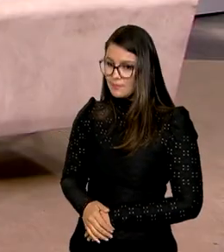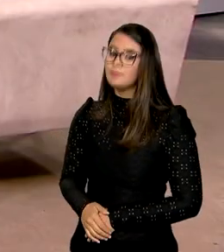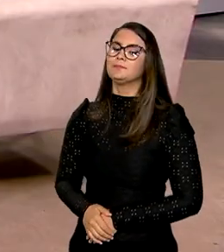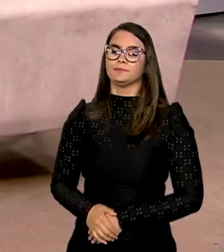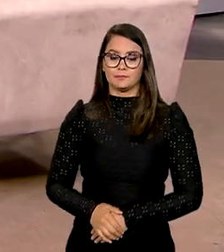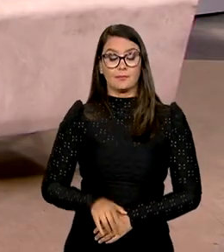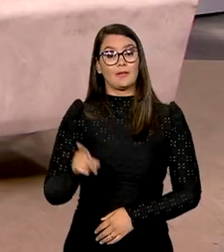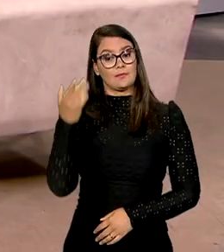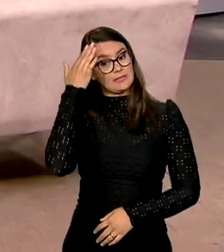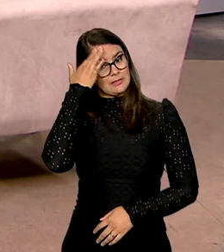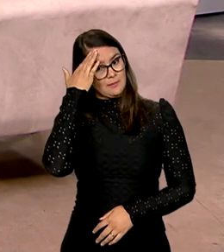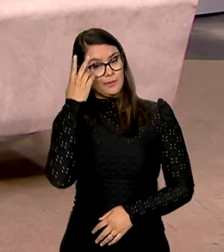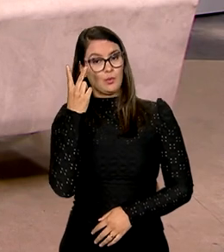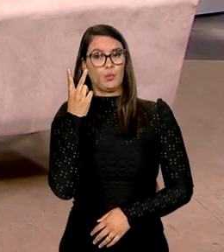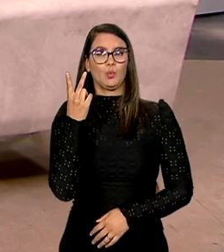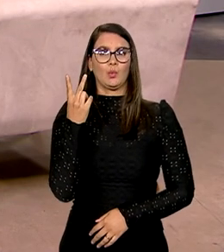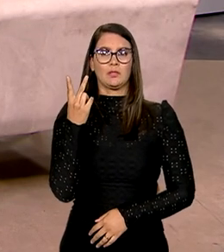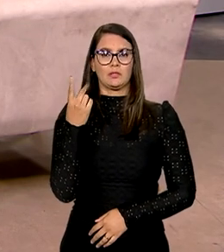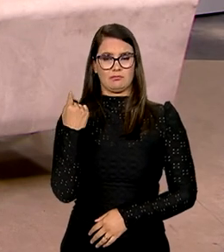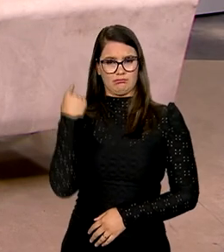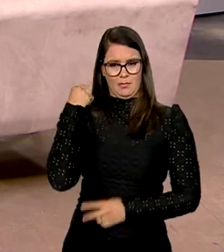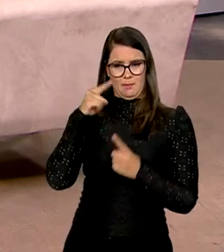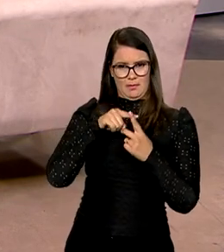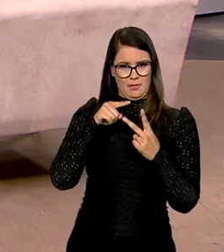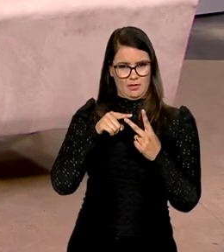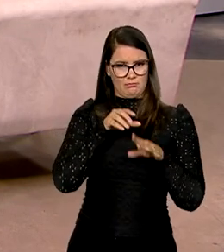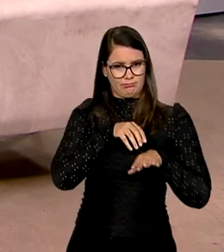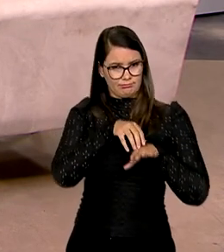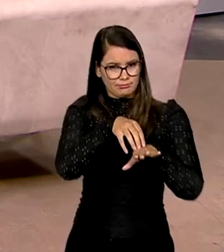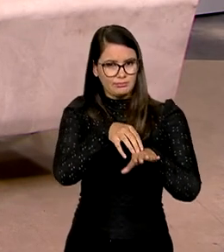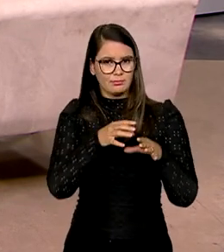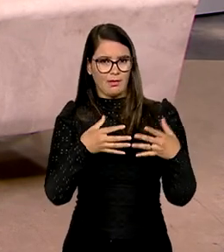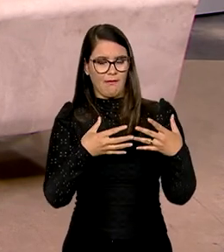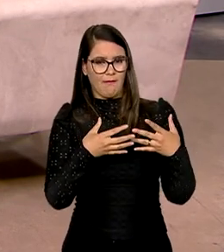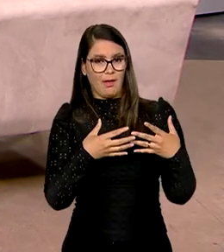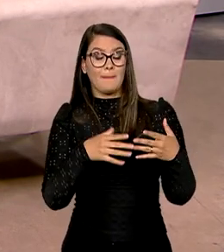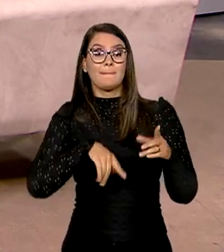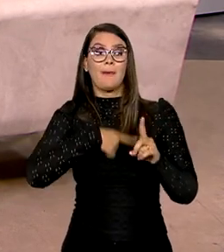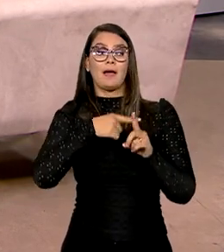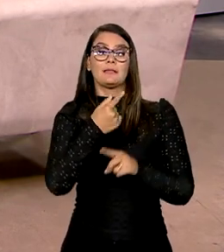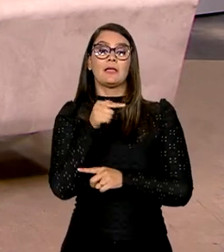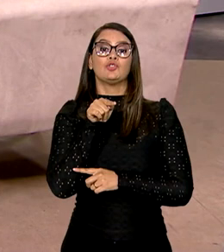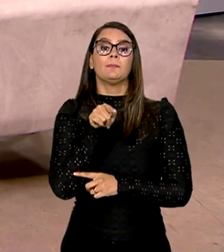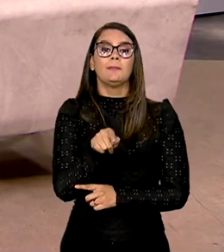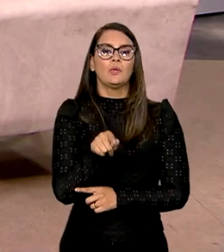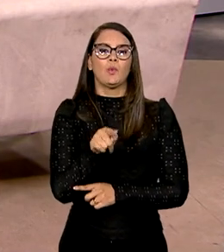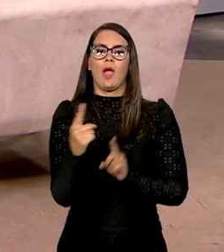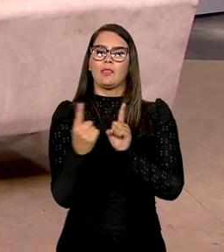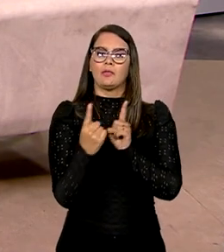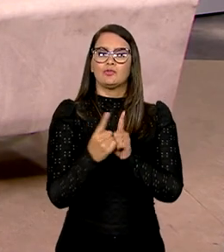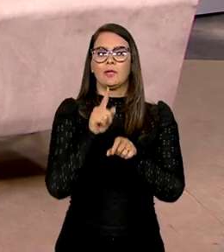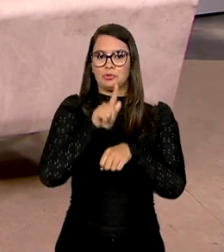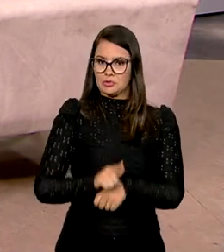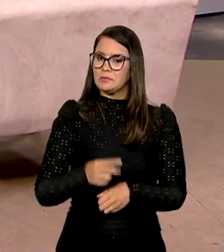você ter uma ideia, Roberto, nessas duas últimas caravanas, nós fizemos mais de 7 mil atendimentos. Atendimento aos gestores municipais.